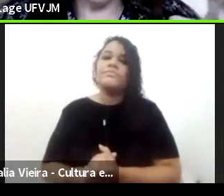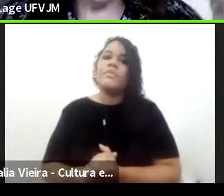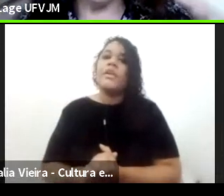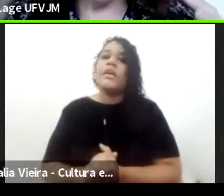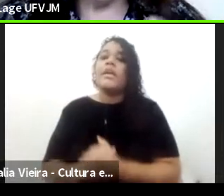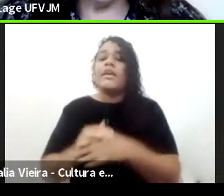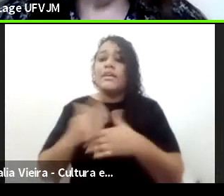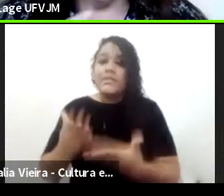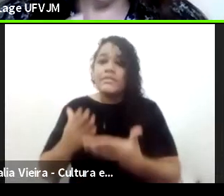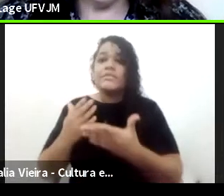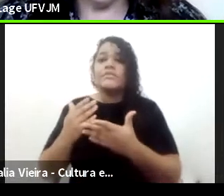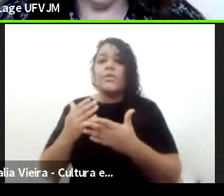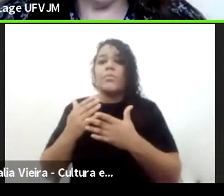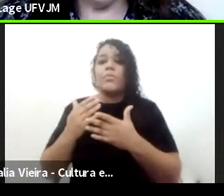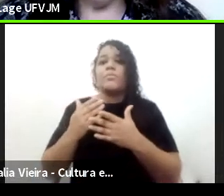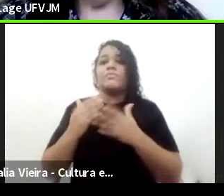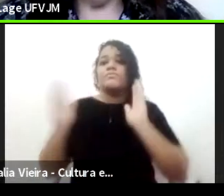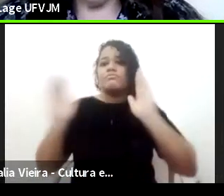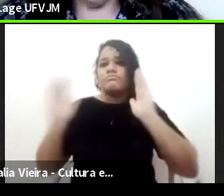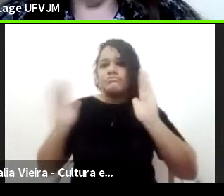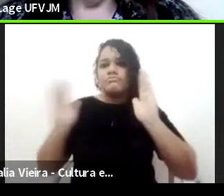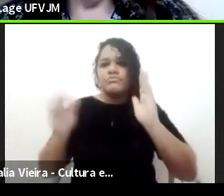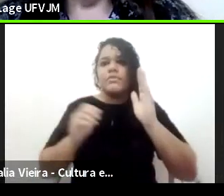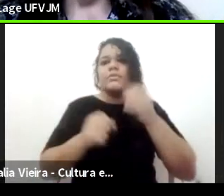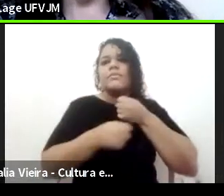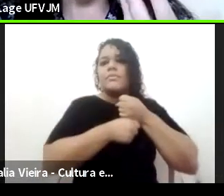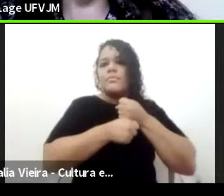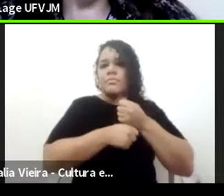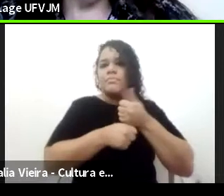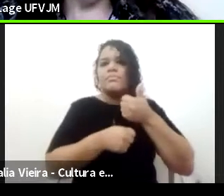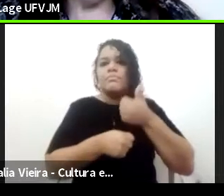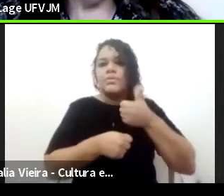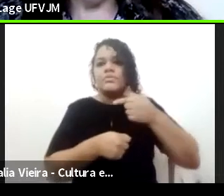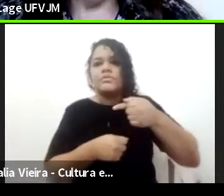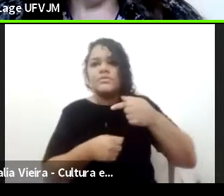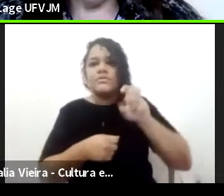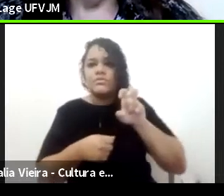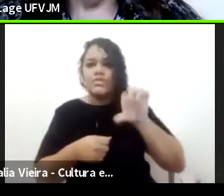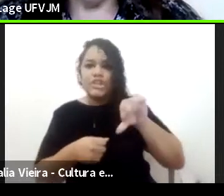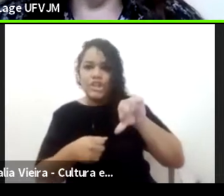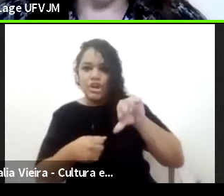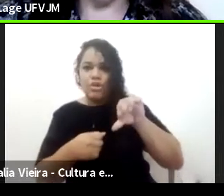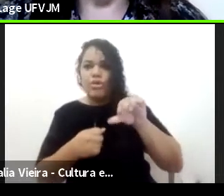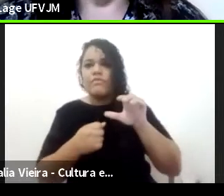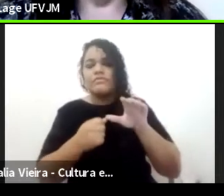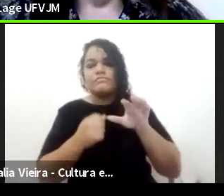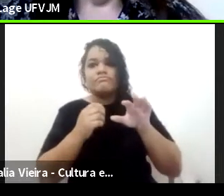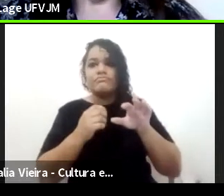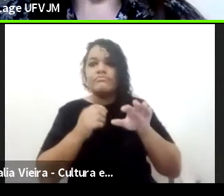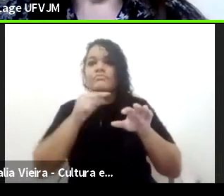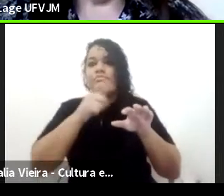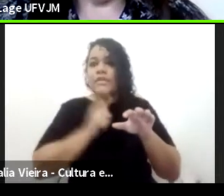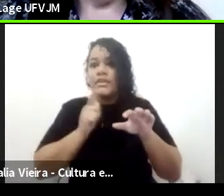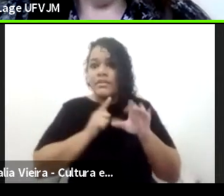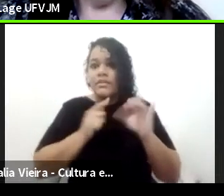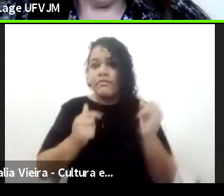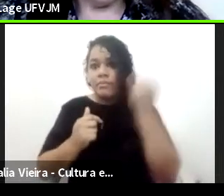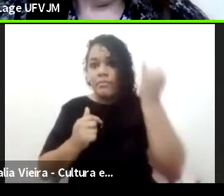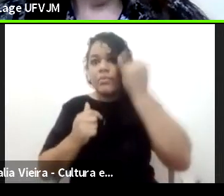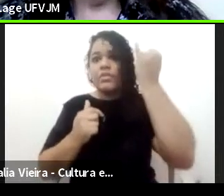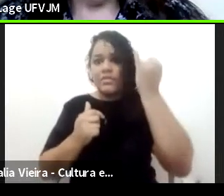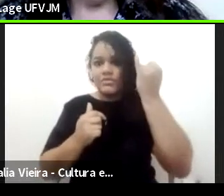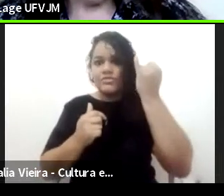grande momento de 1759, que envolve tanto a expulsão dos jesuítas, né? De todo o reino, como também